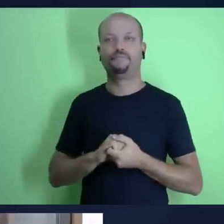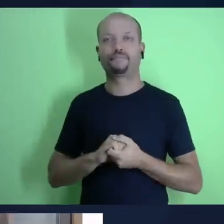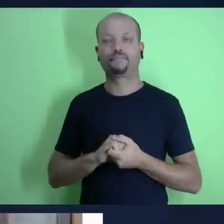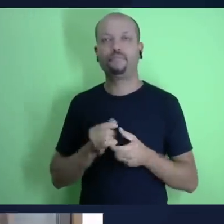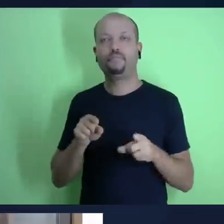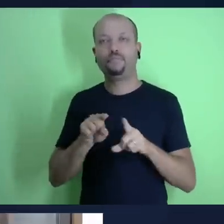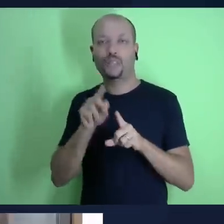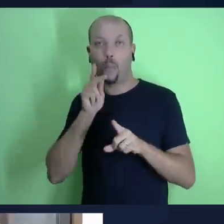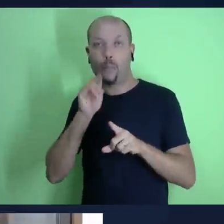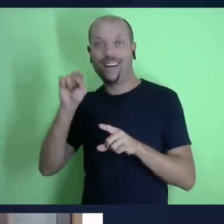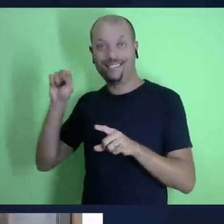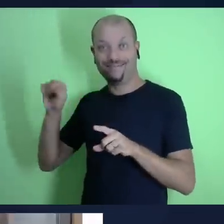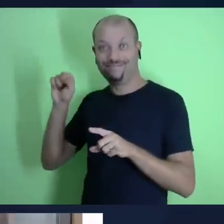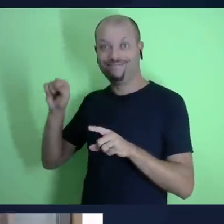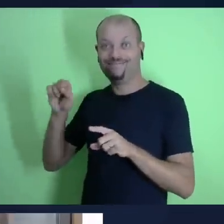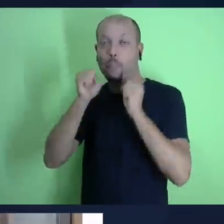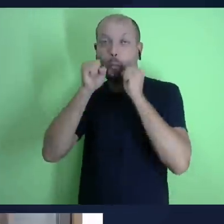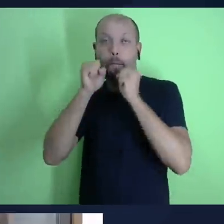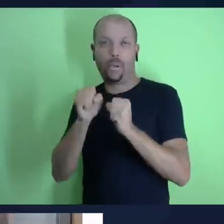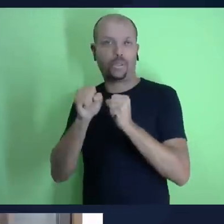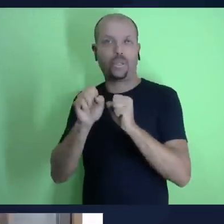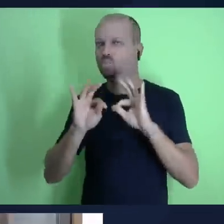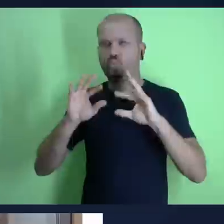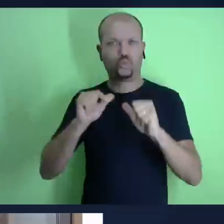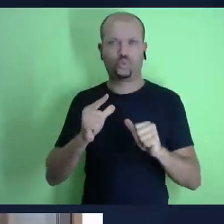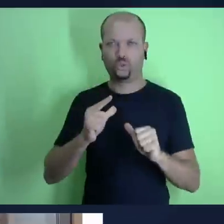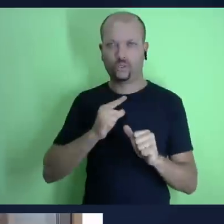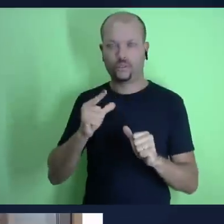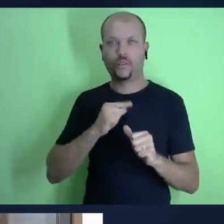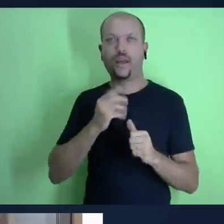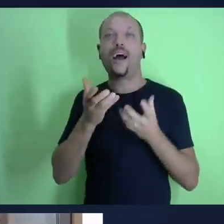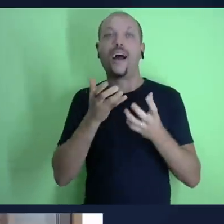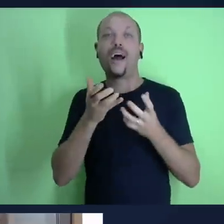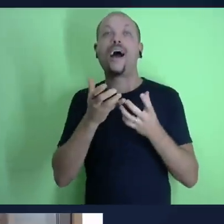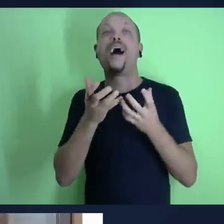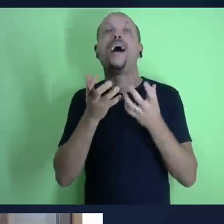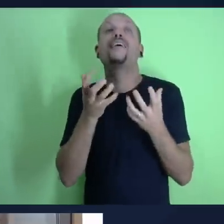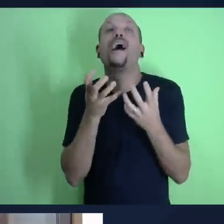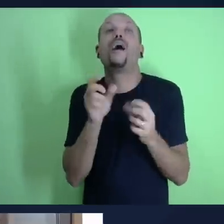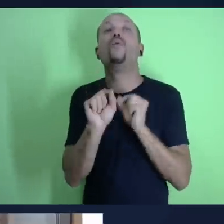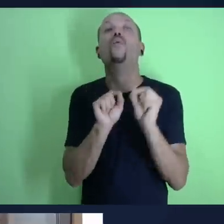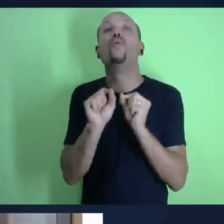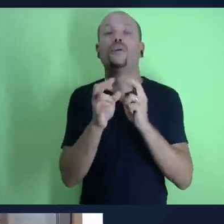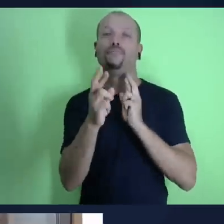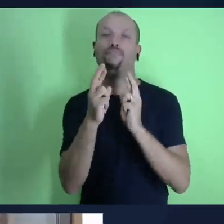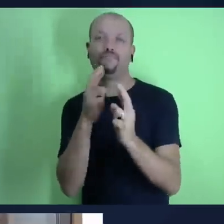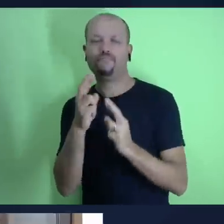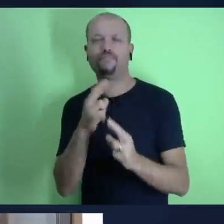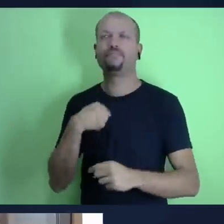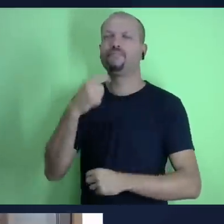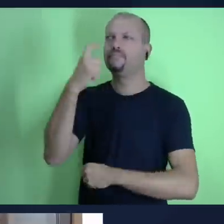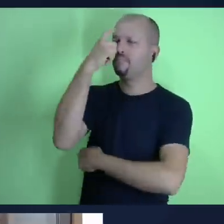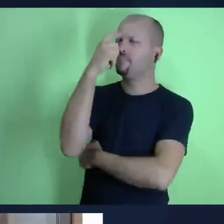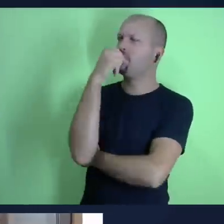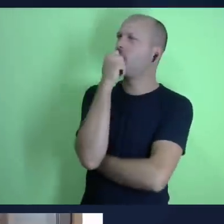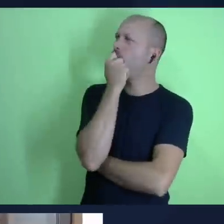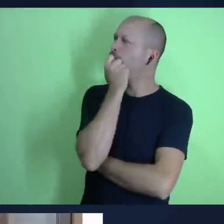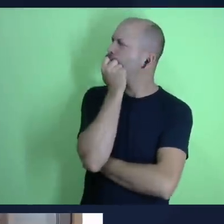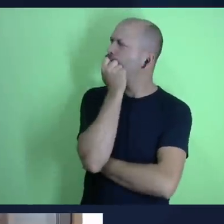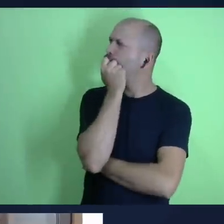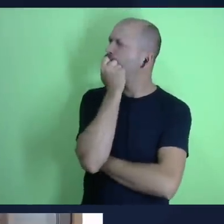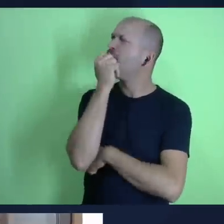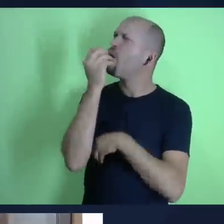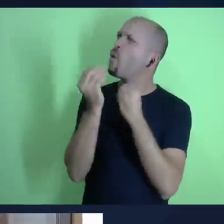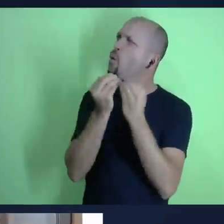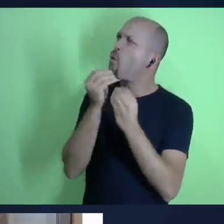pessoa tão importante tão especial tão grande tão majestosa ele quer se relacionar logo comigo um ser